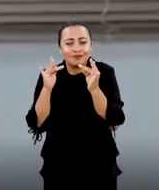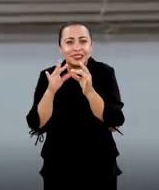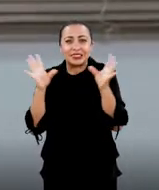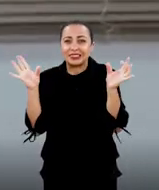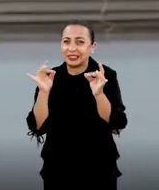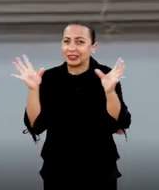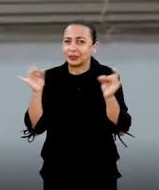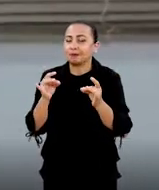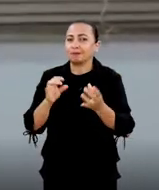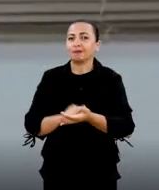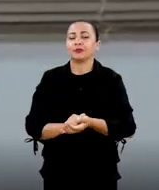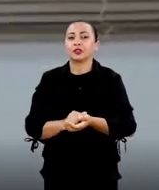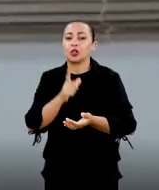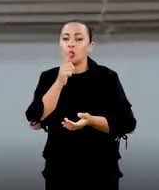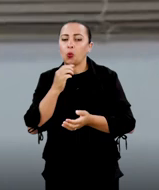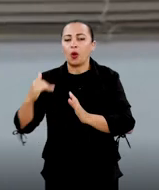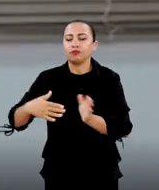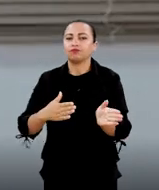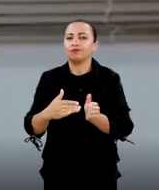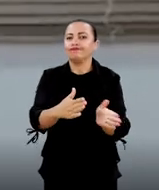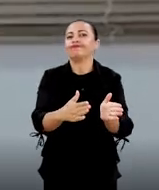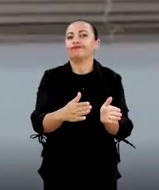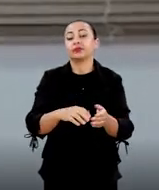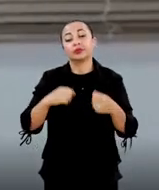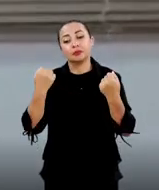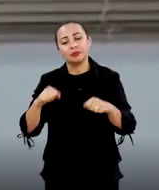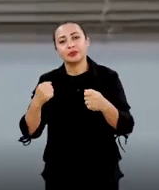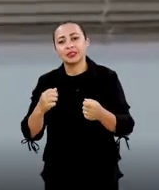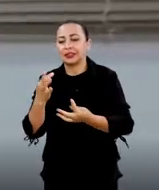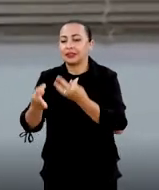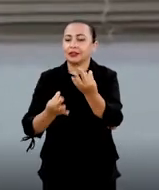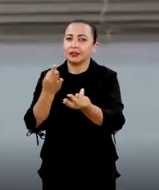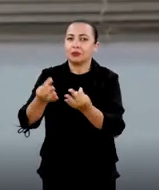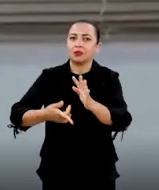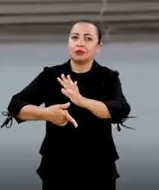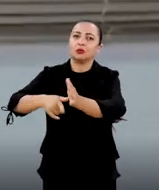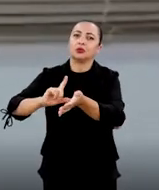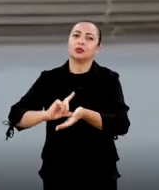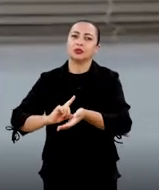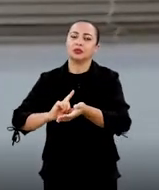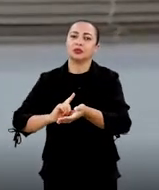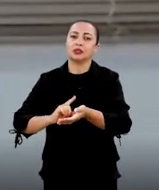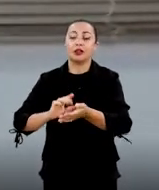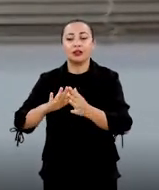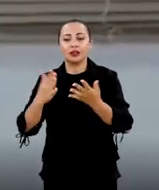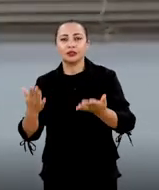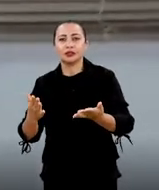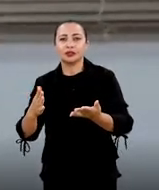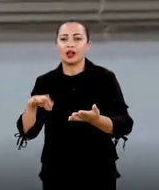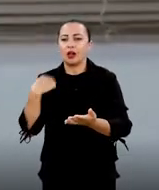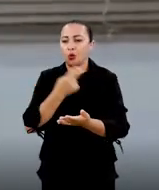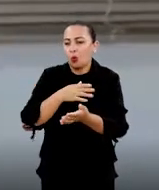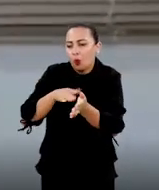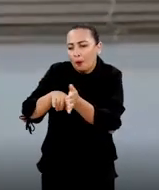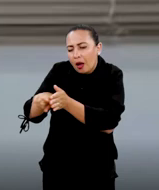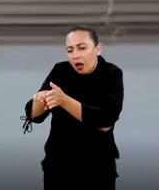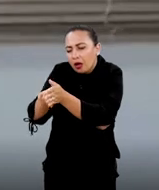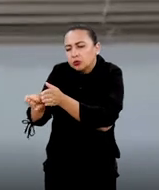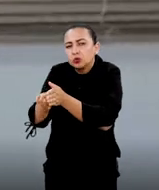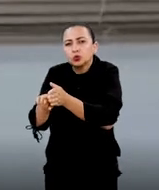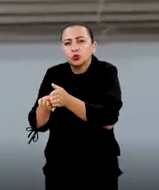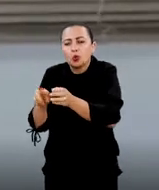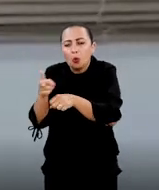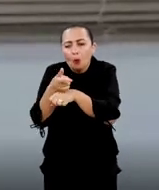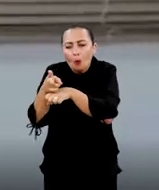os corpos hídricos. Então precisa-se de um tratamento prévio e foi por aí que nossa pesquisa caminhou,